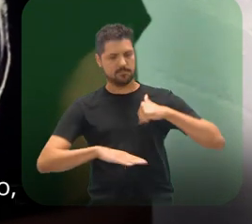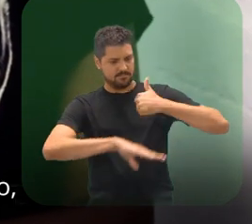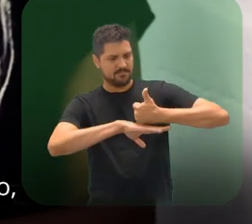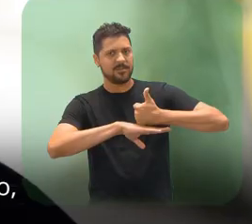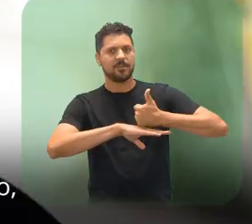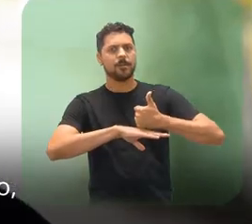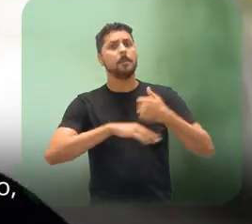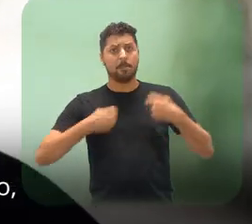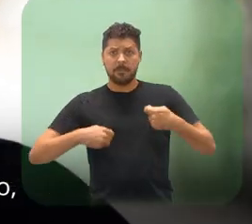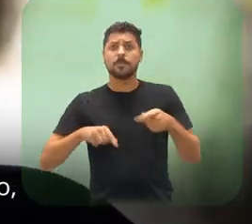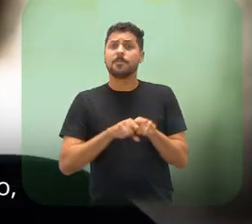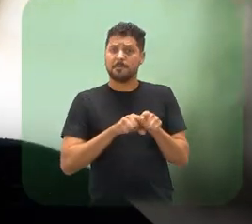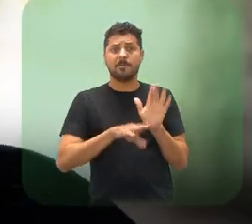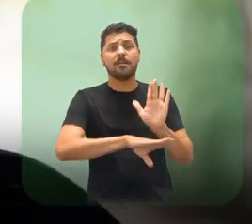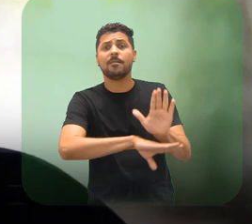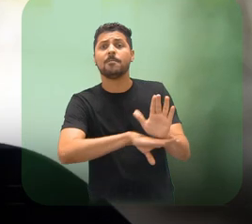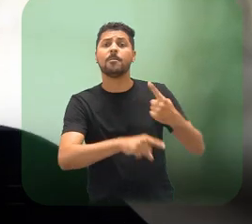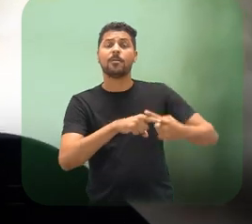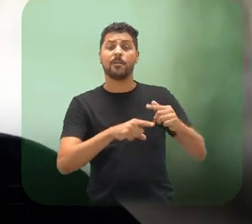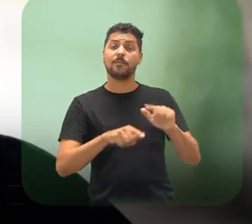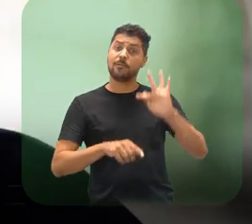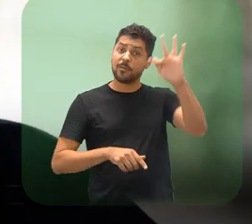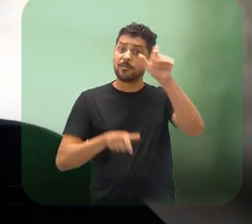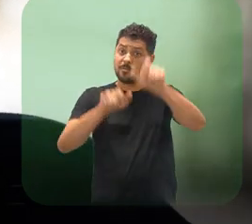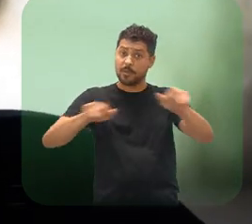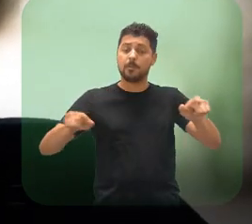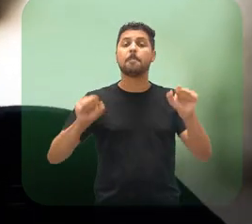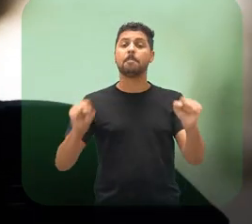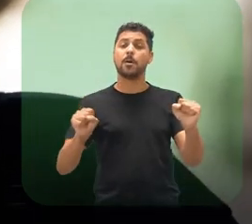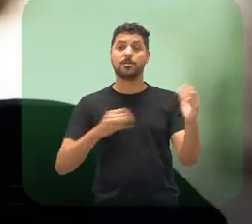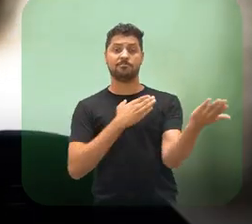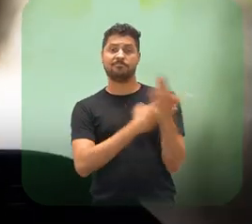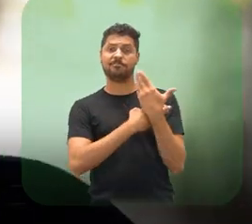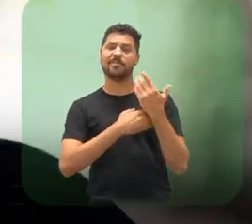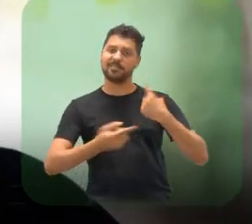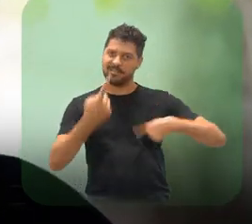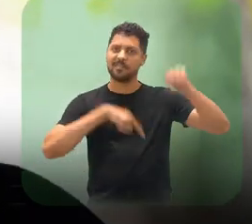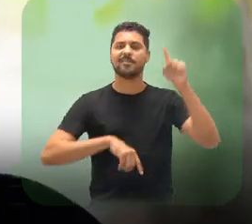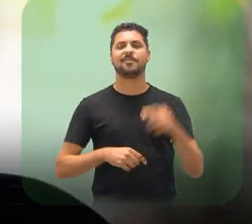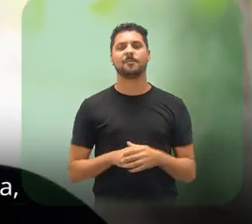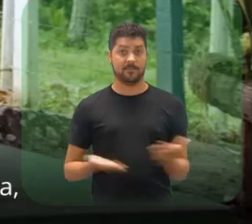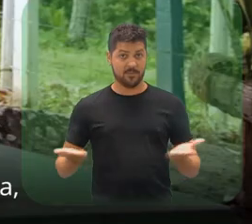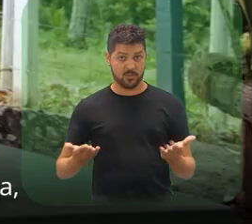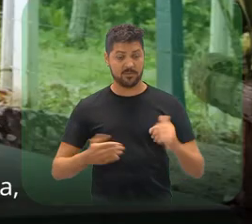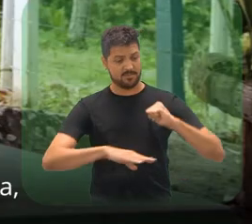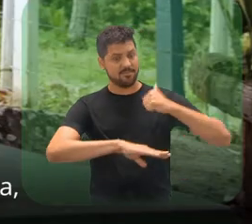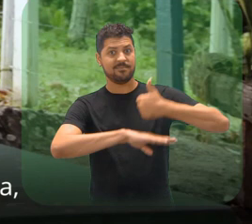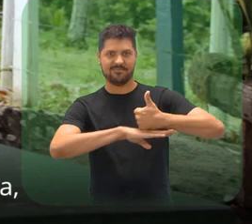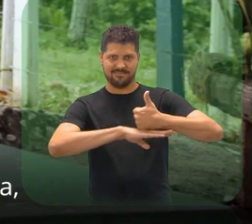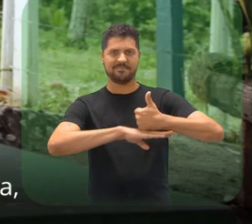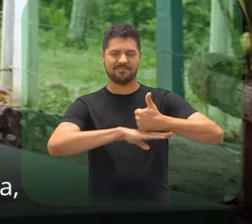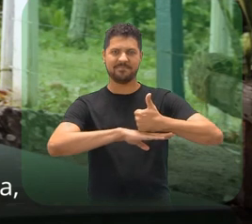contribuição para que no futuro outras pessoas tenham possibilidades de acessar algo melhor do que eu. Estar